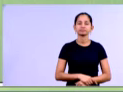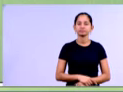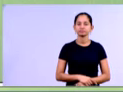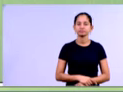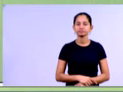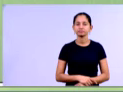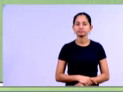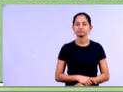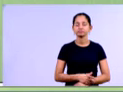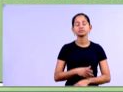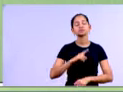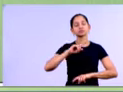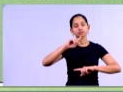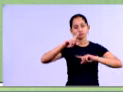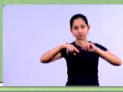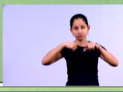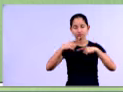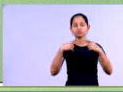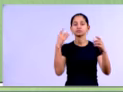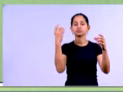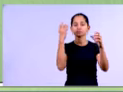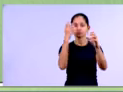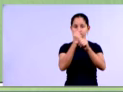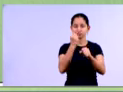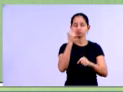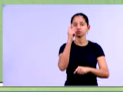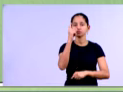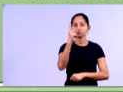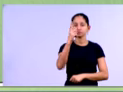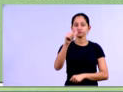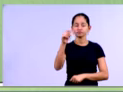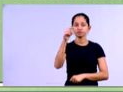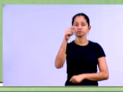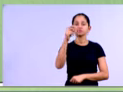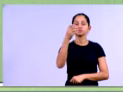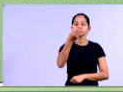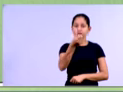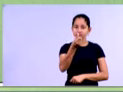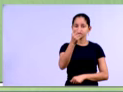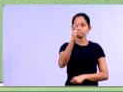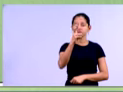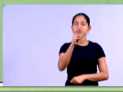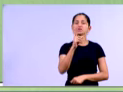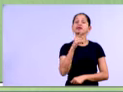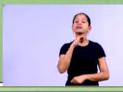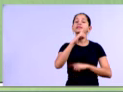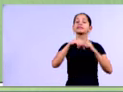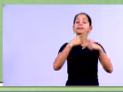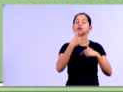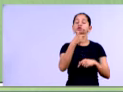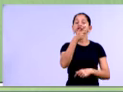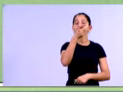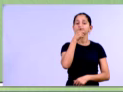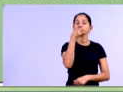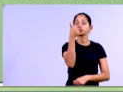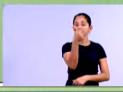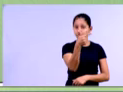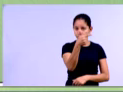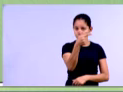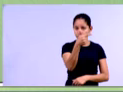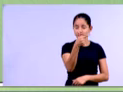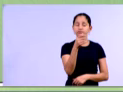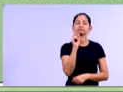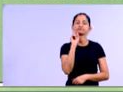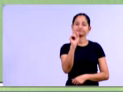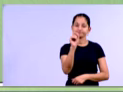Aqui, na sequência, você vai somar com 1,65 vezes x2. Quem é x2, né? x2 é